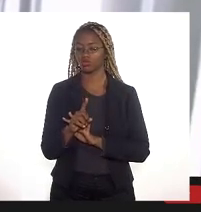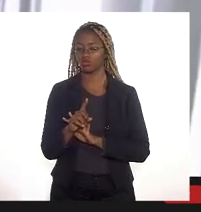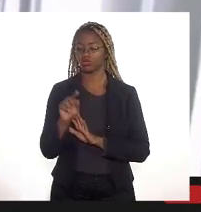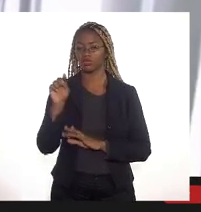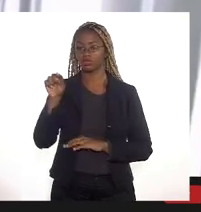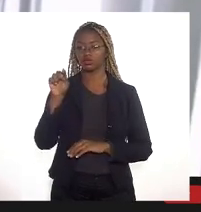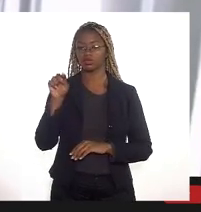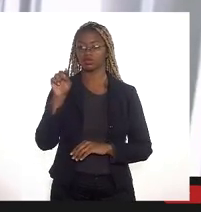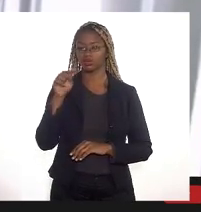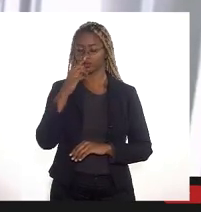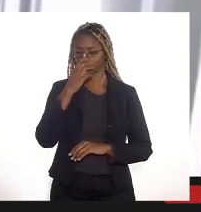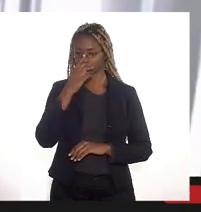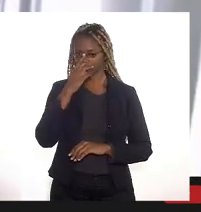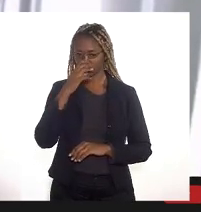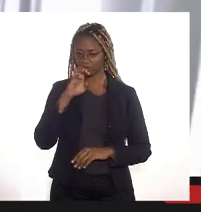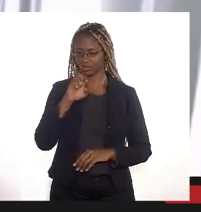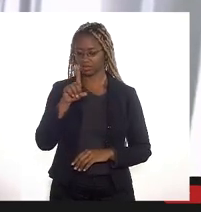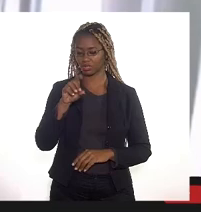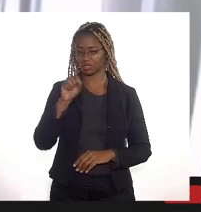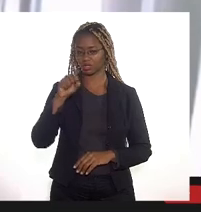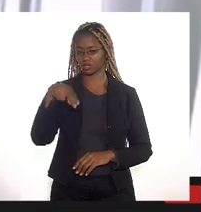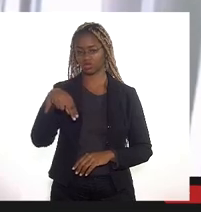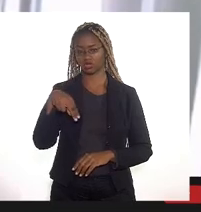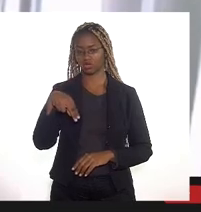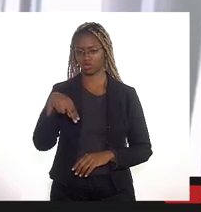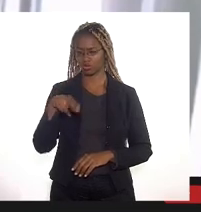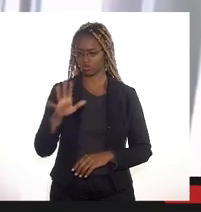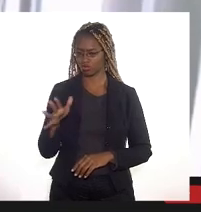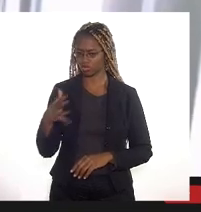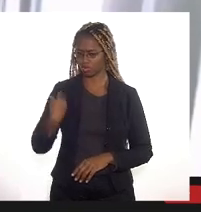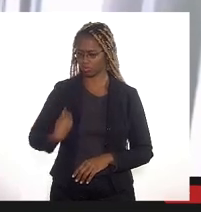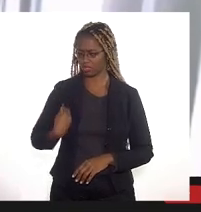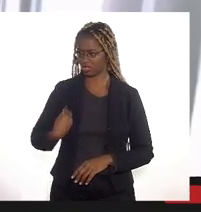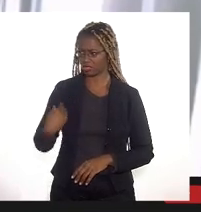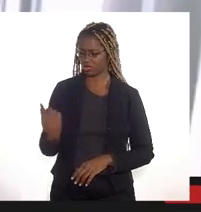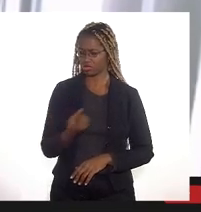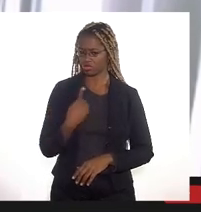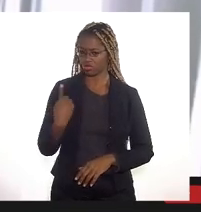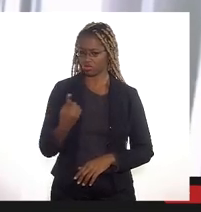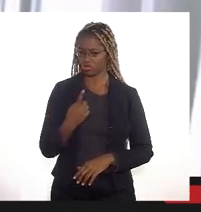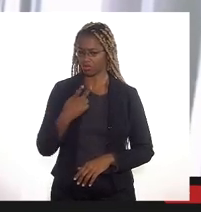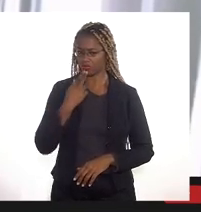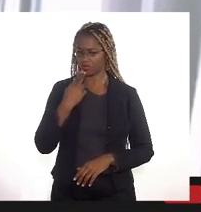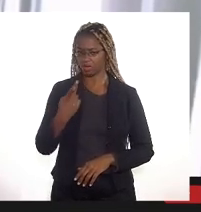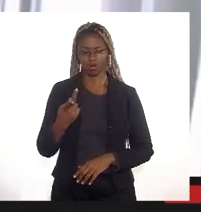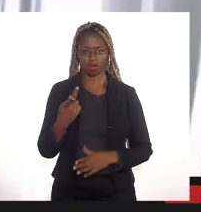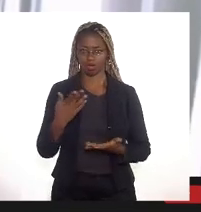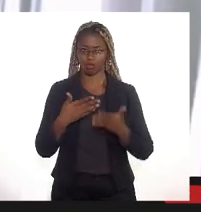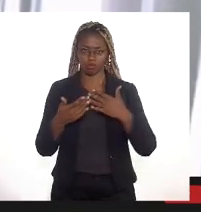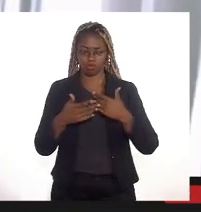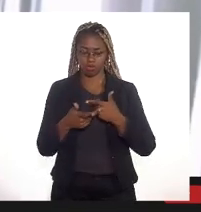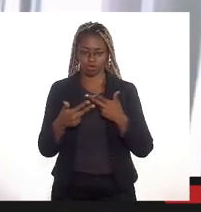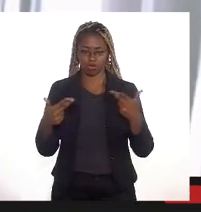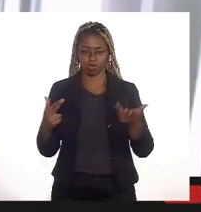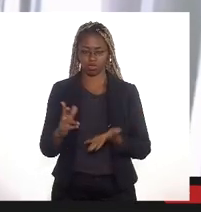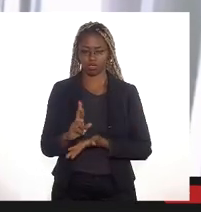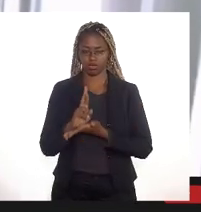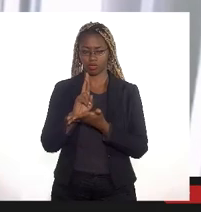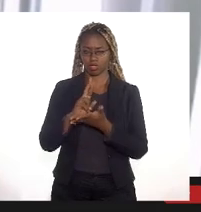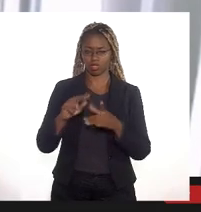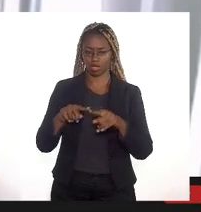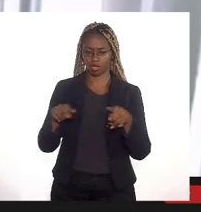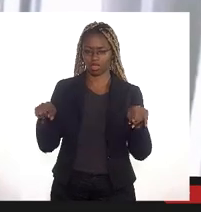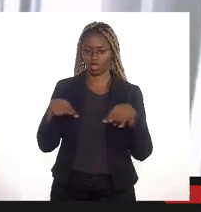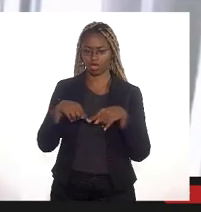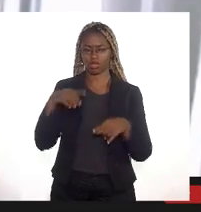senhor Edson Teixeira se já está conosco na sala para fazer uma manifestação representando o gabinete